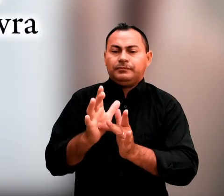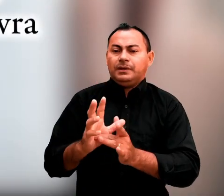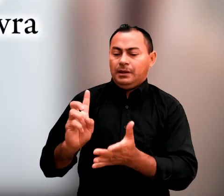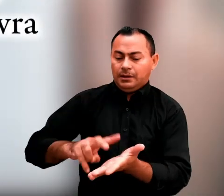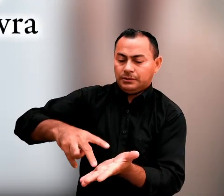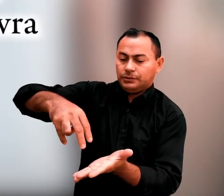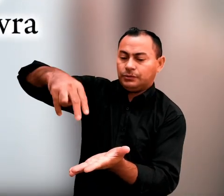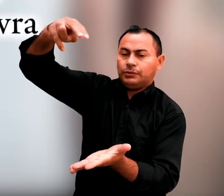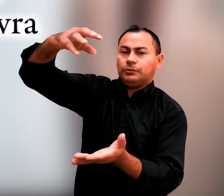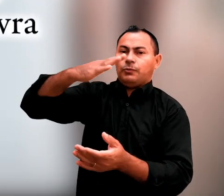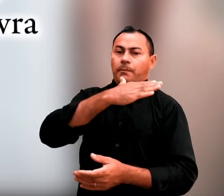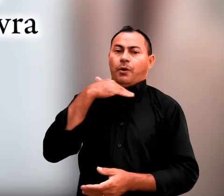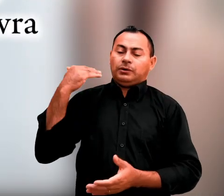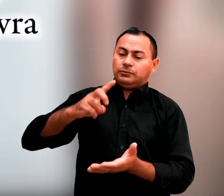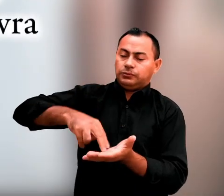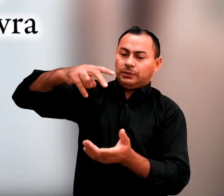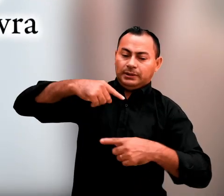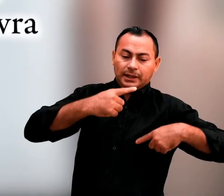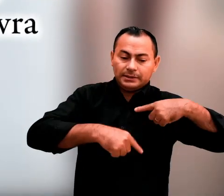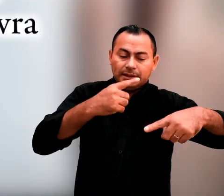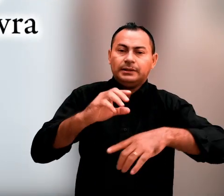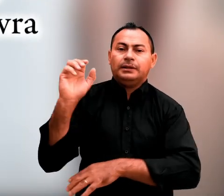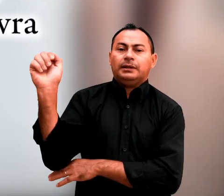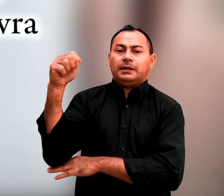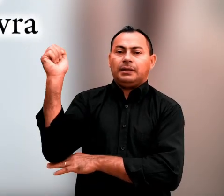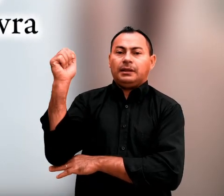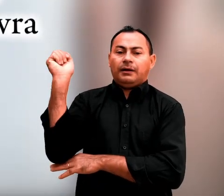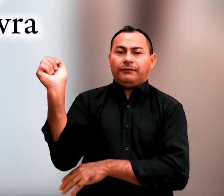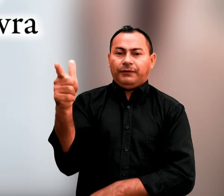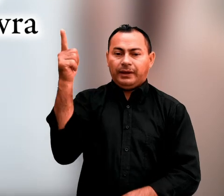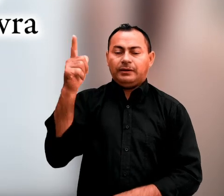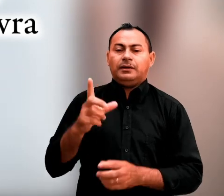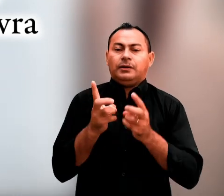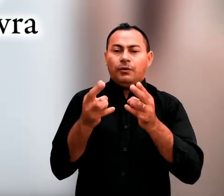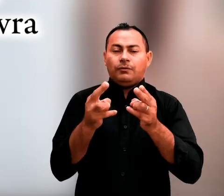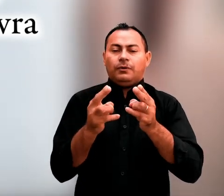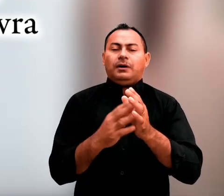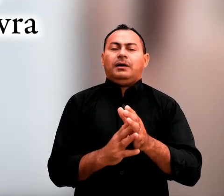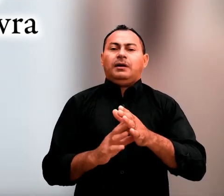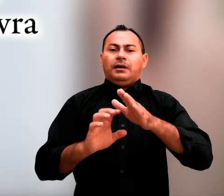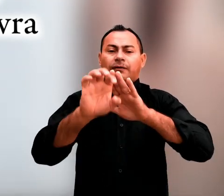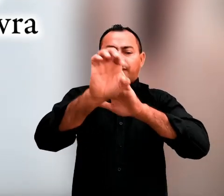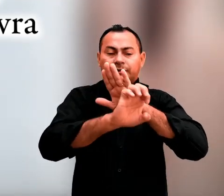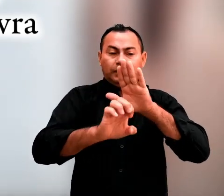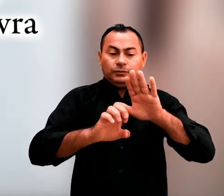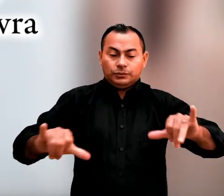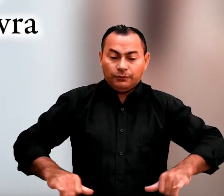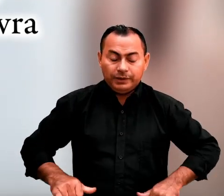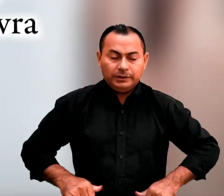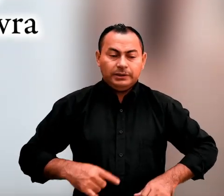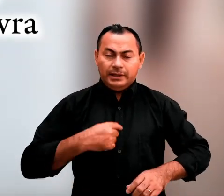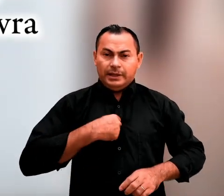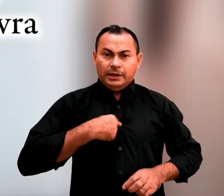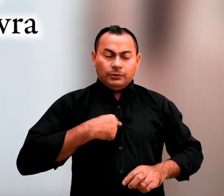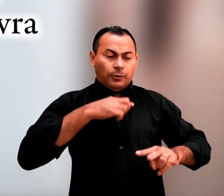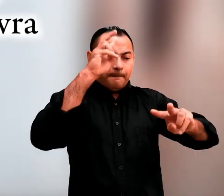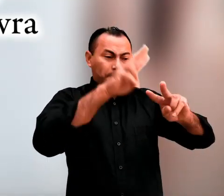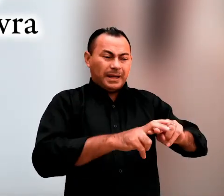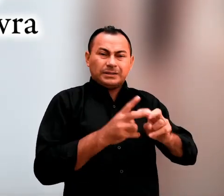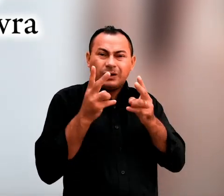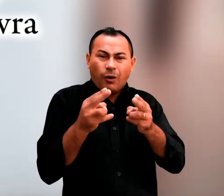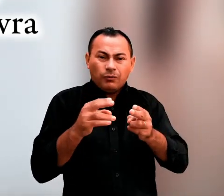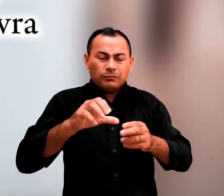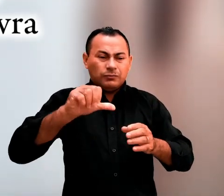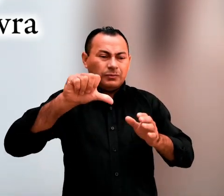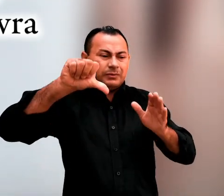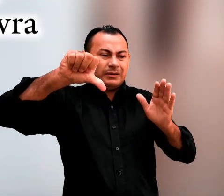Cristo, o ressuscitado dos mortos descendente de Davi, conforme o meu Evangelho, pelo qual sofro e até estou preso como criminoso,